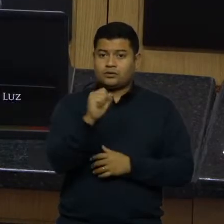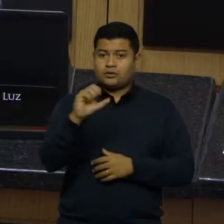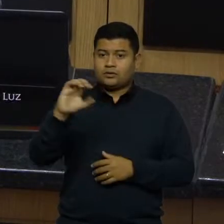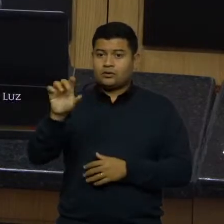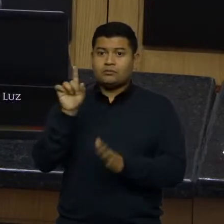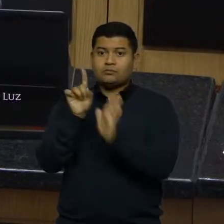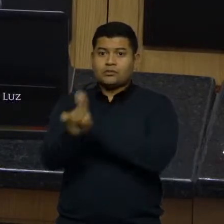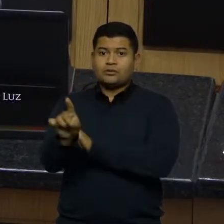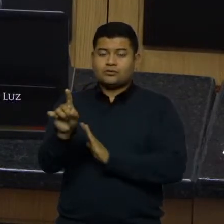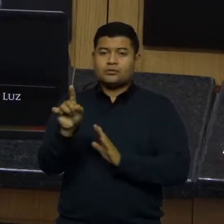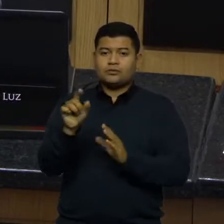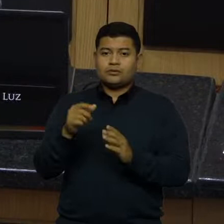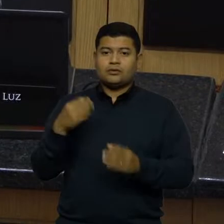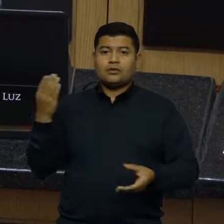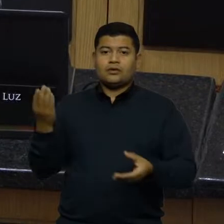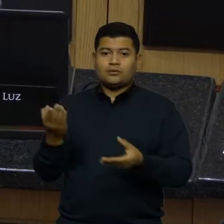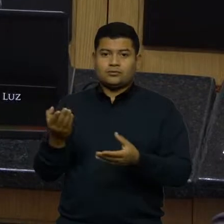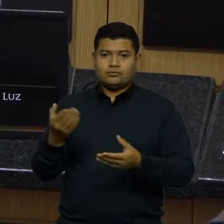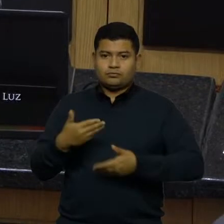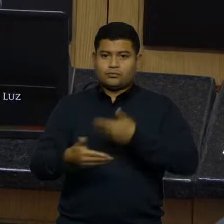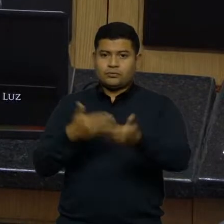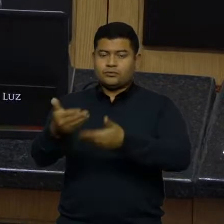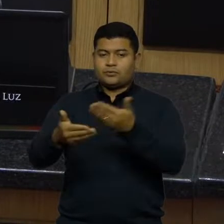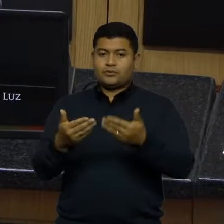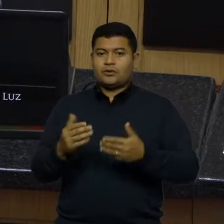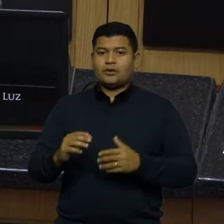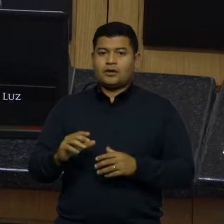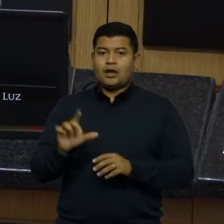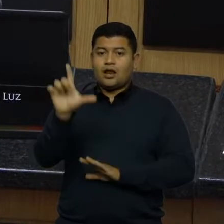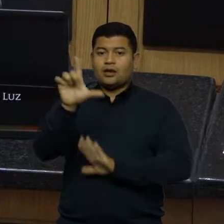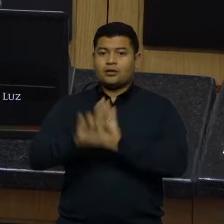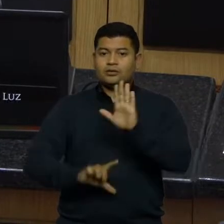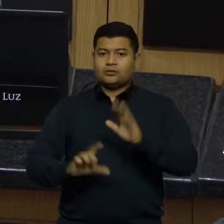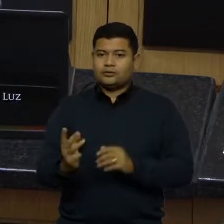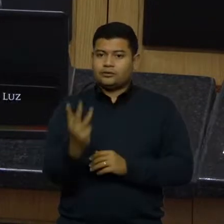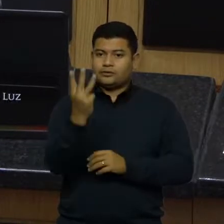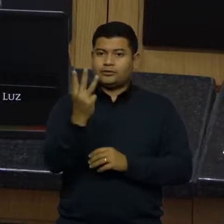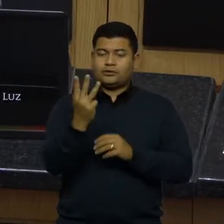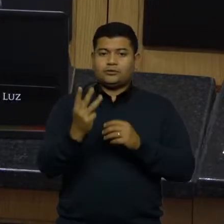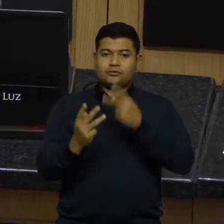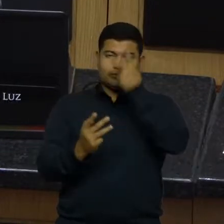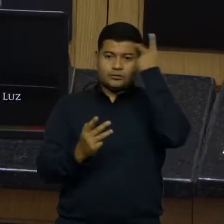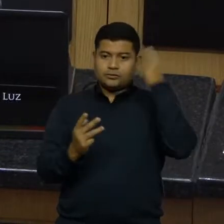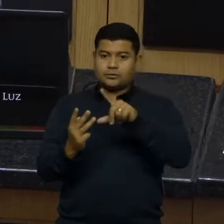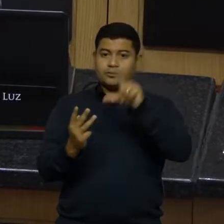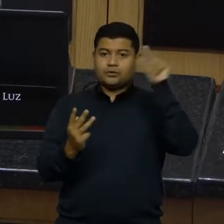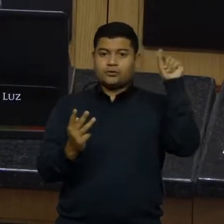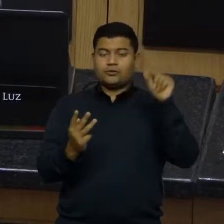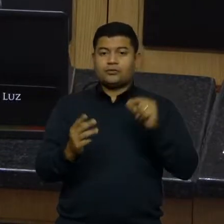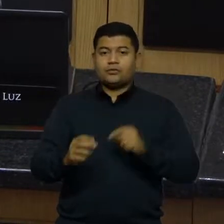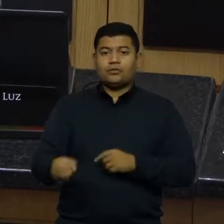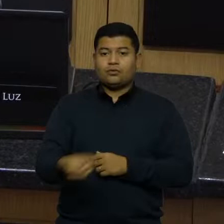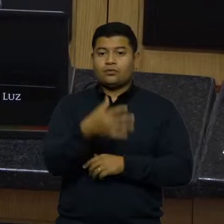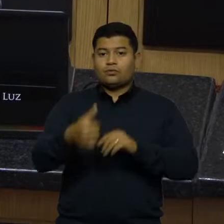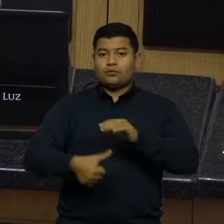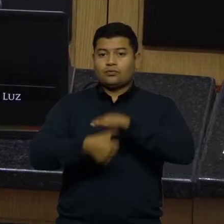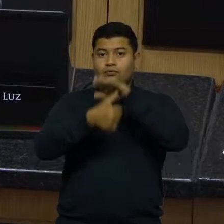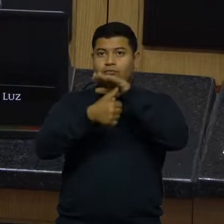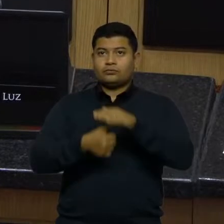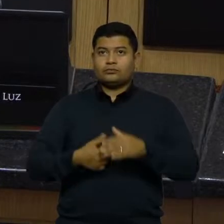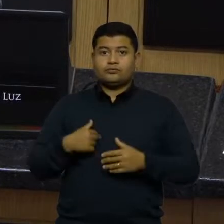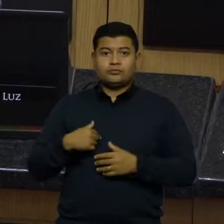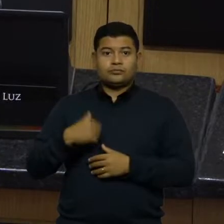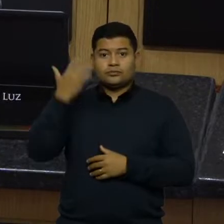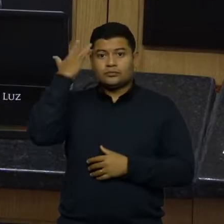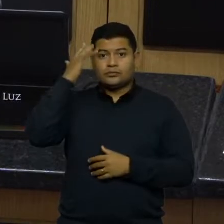pela reitoria da UFSC, contendo a lista triplice para nomeação do novo reitor. Fazia tempo que eu não recebia tanta gente com